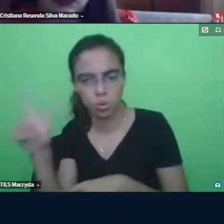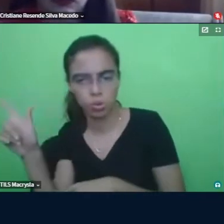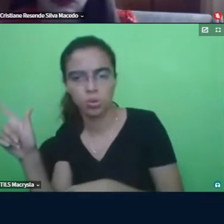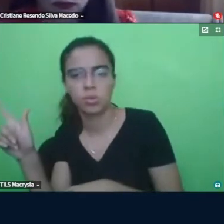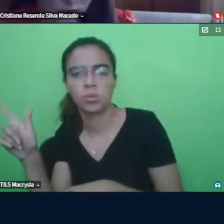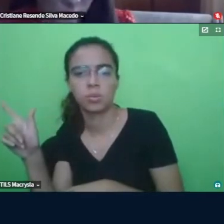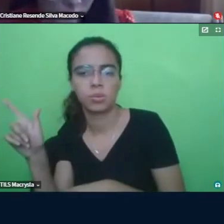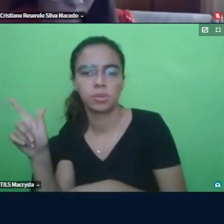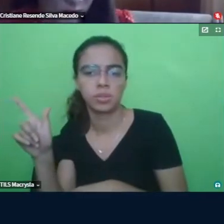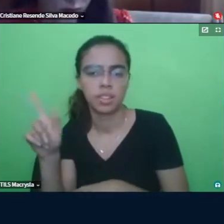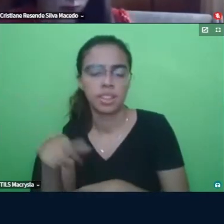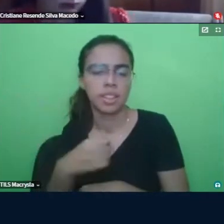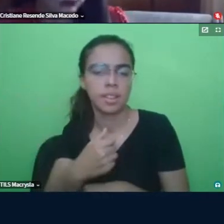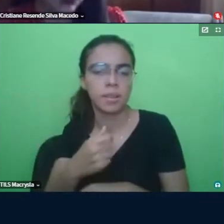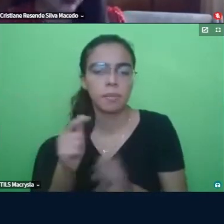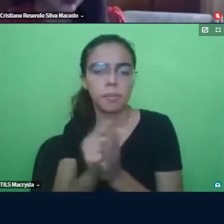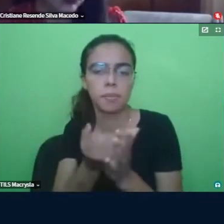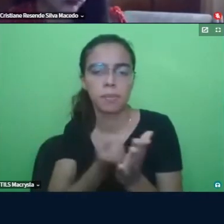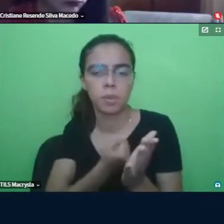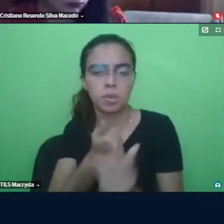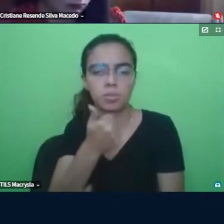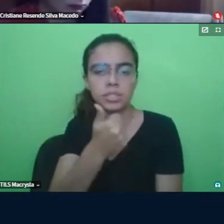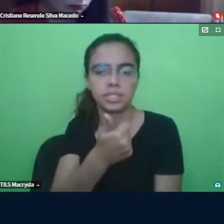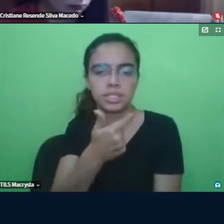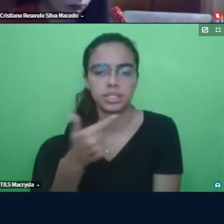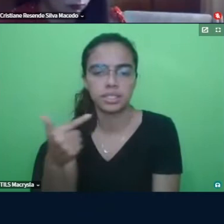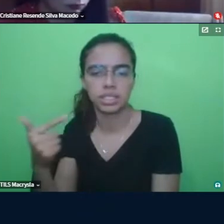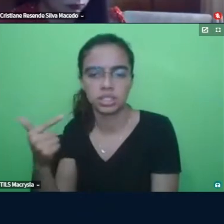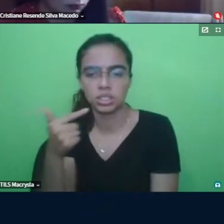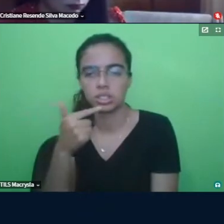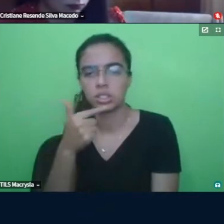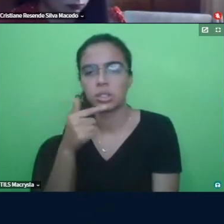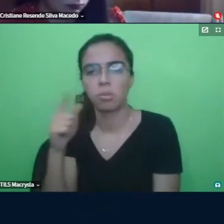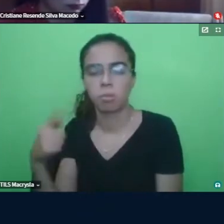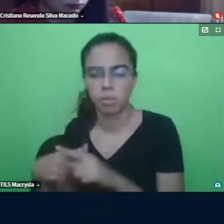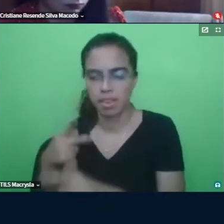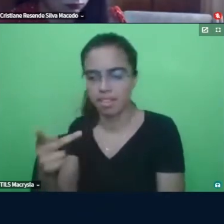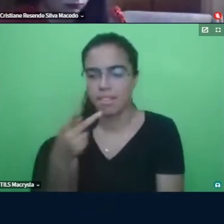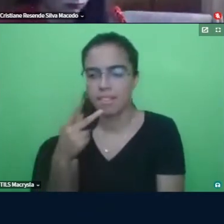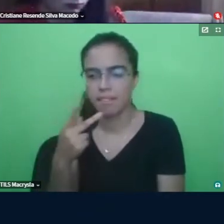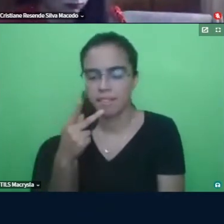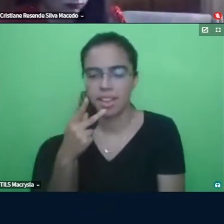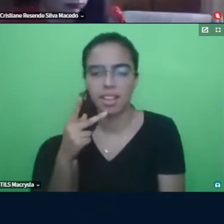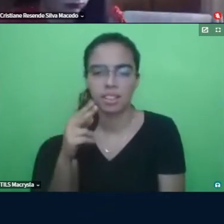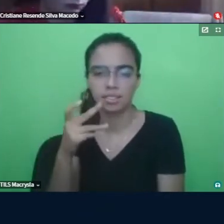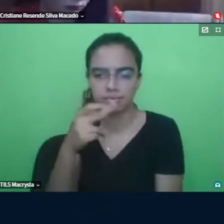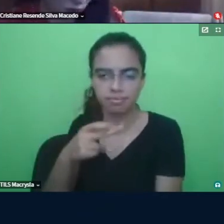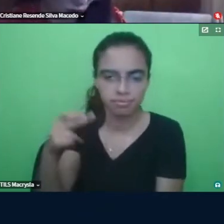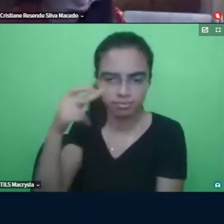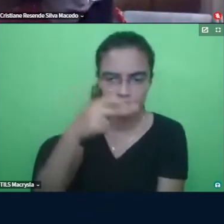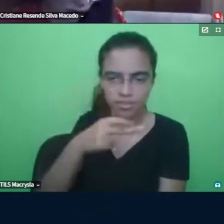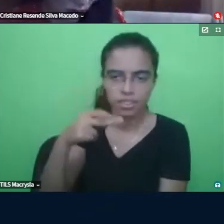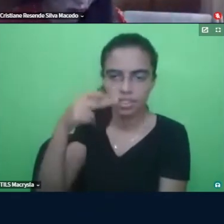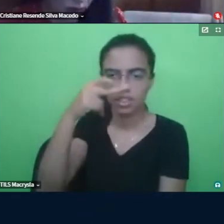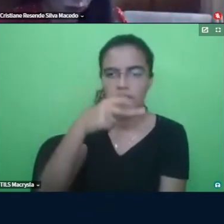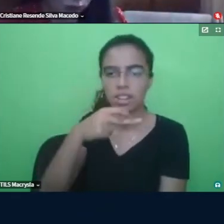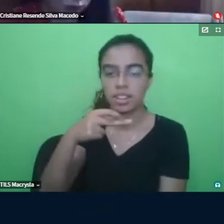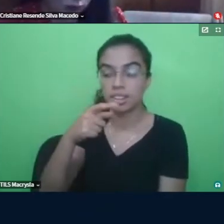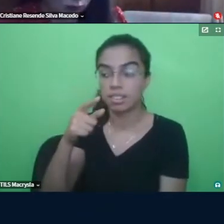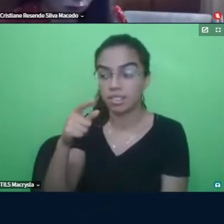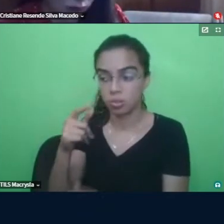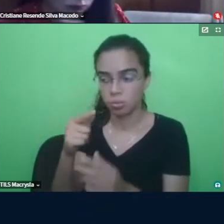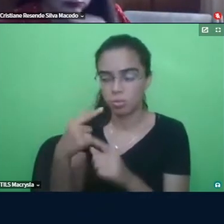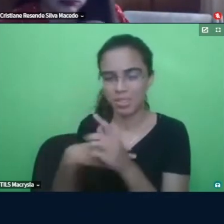122 porque ela começa com a observação né eu acho que é a partir da observação que surge